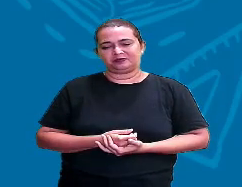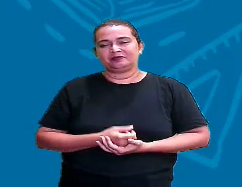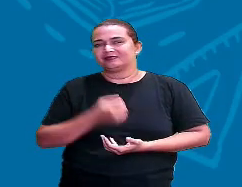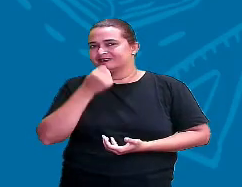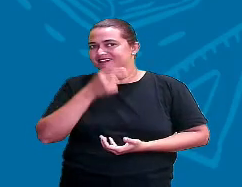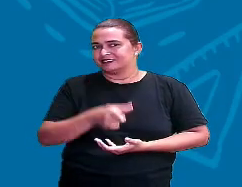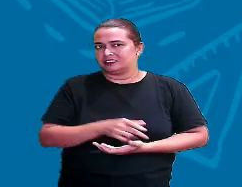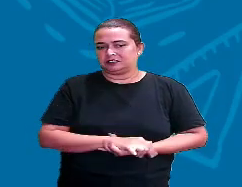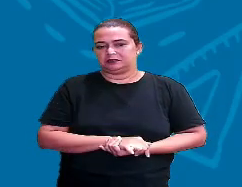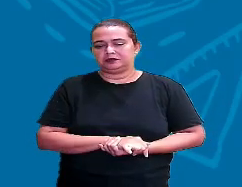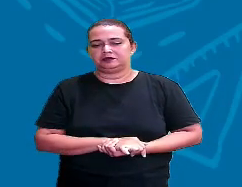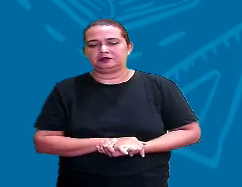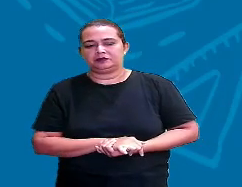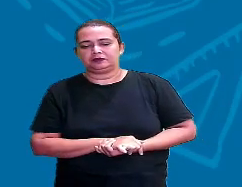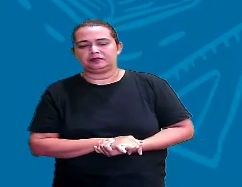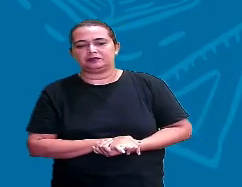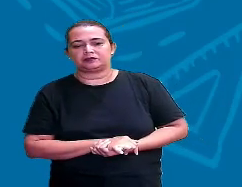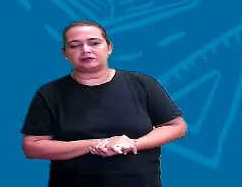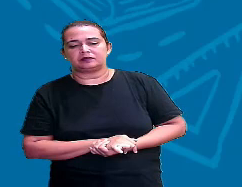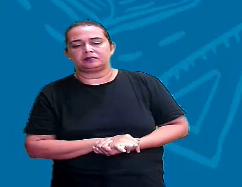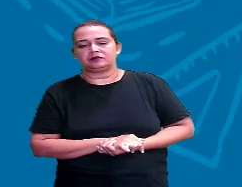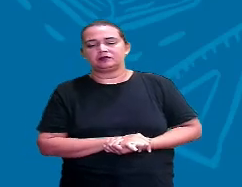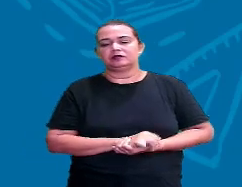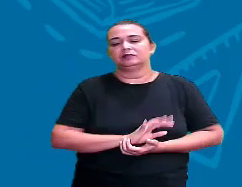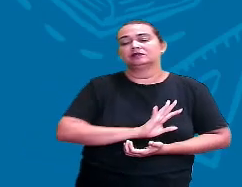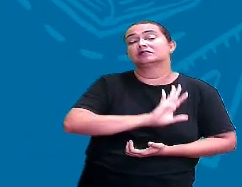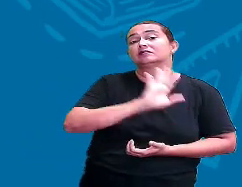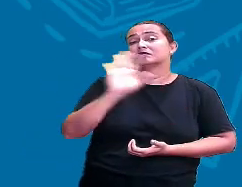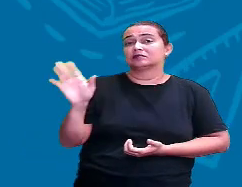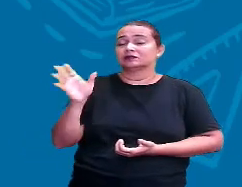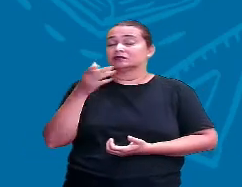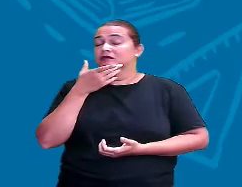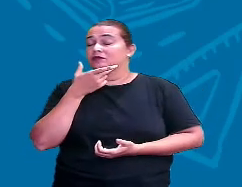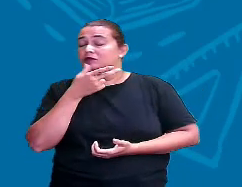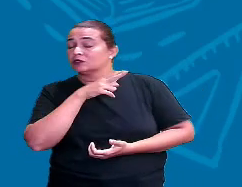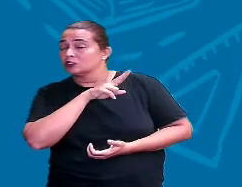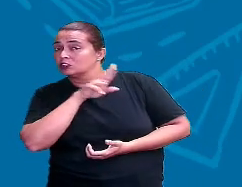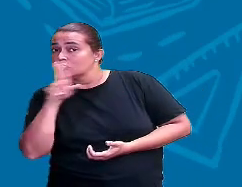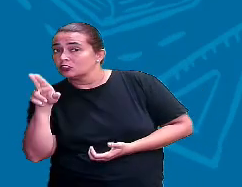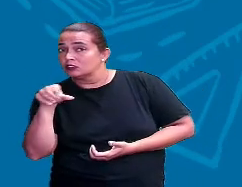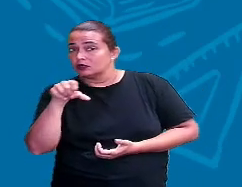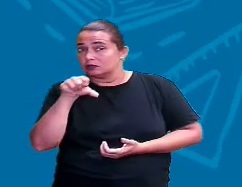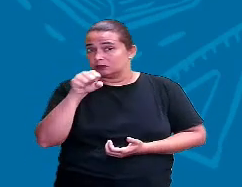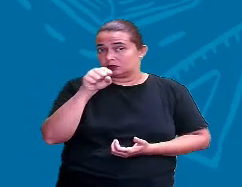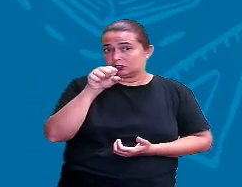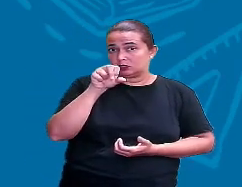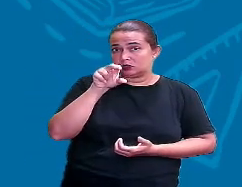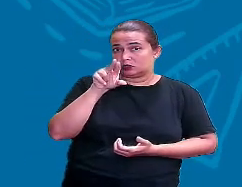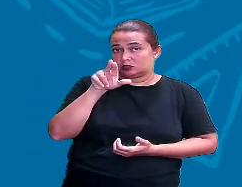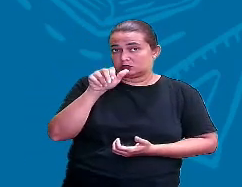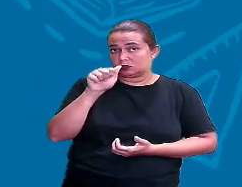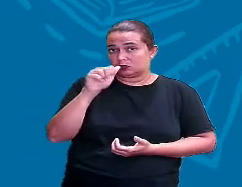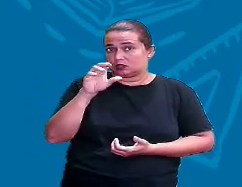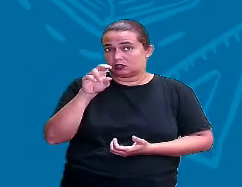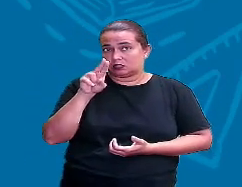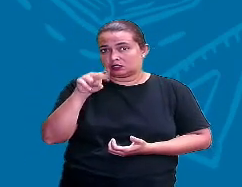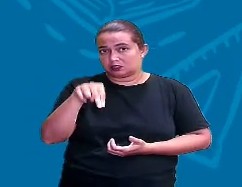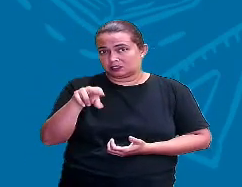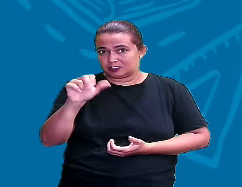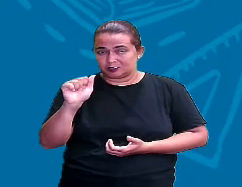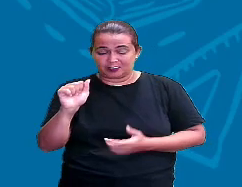Engraçado, né? E o Suassuna ficou bem famoso, realmente, no mundo inteiro, né? Ó, Suassuna e Fortuna.